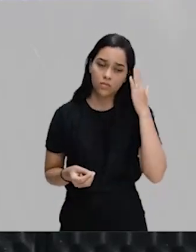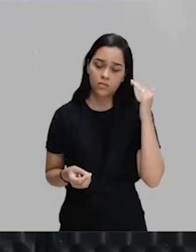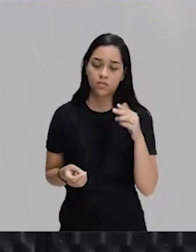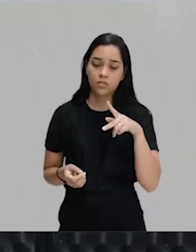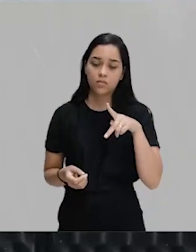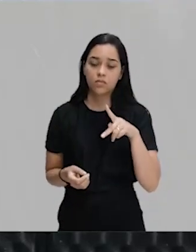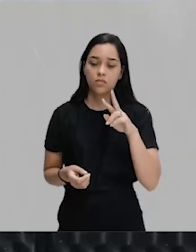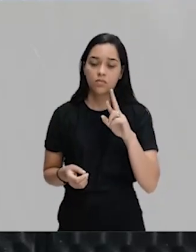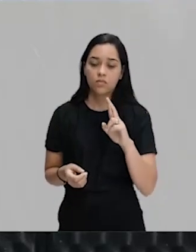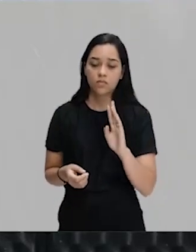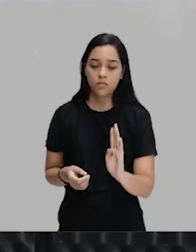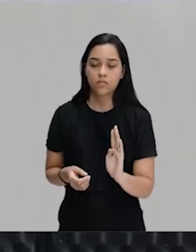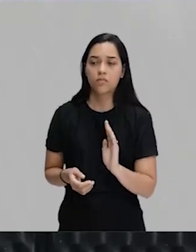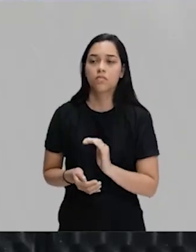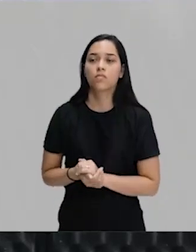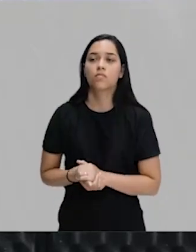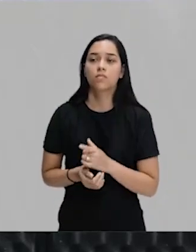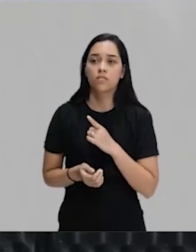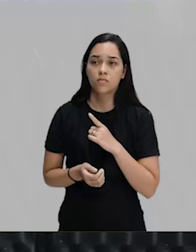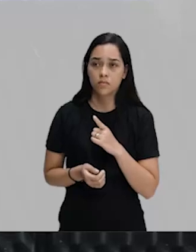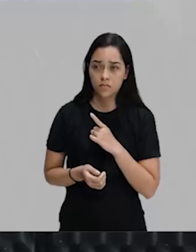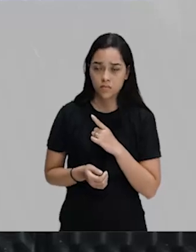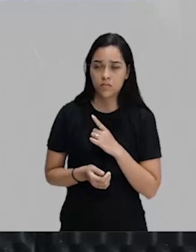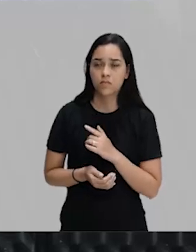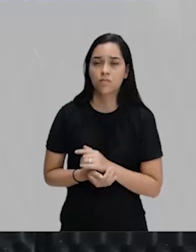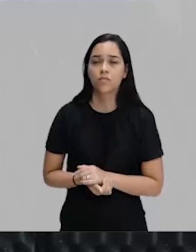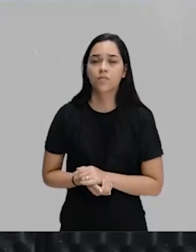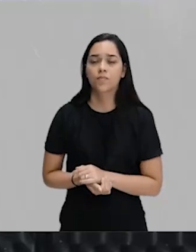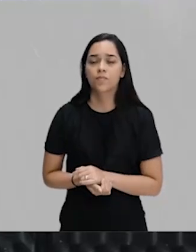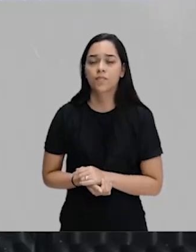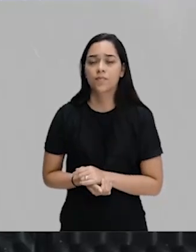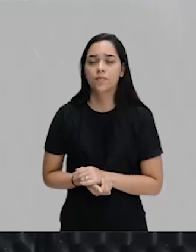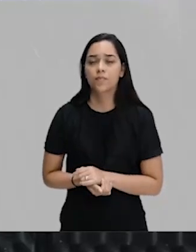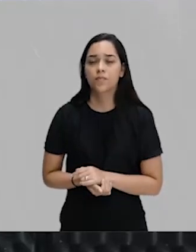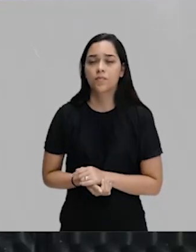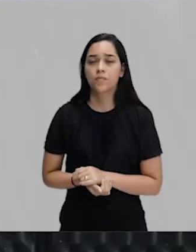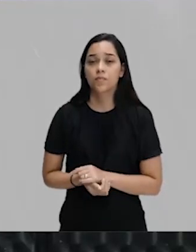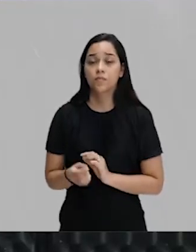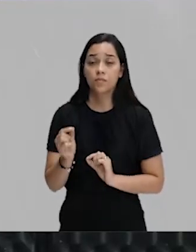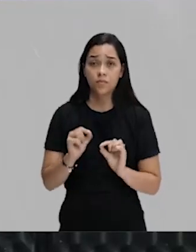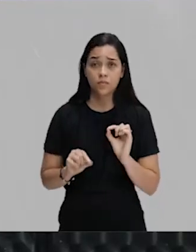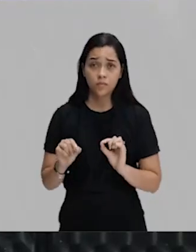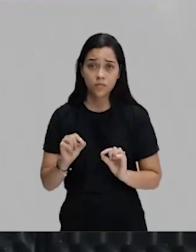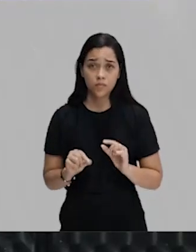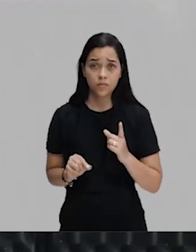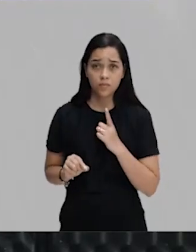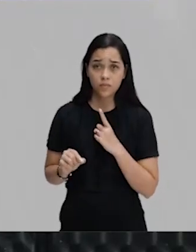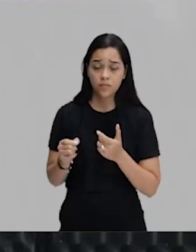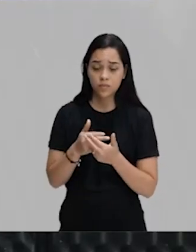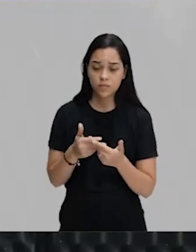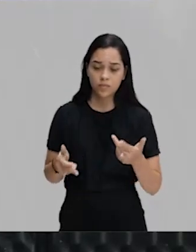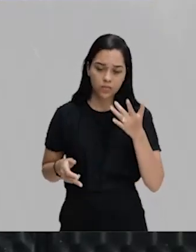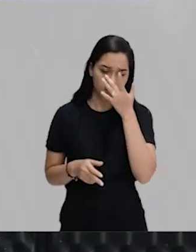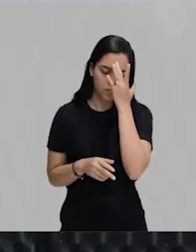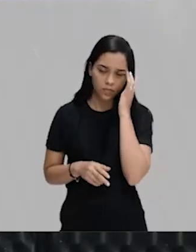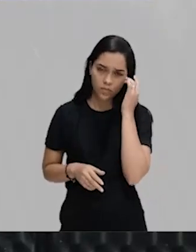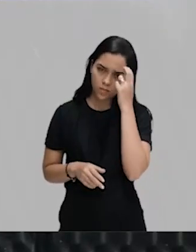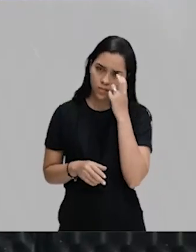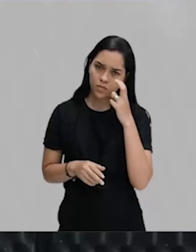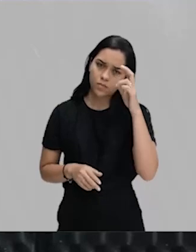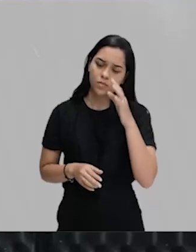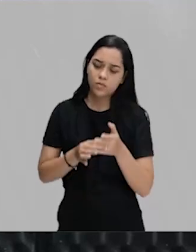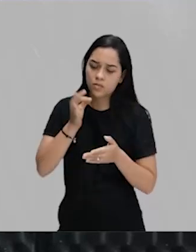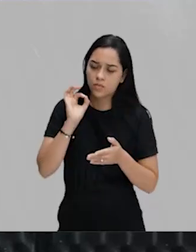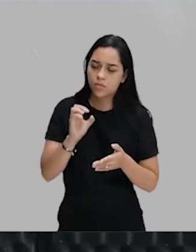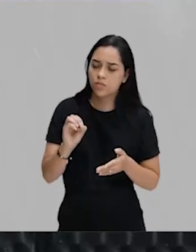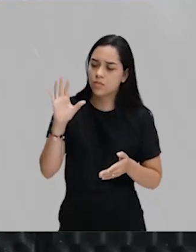PRP, o Partido Republicano Paulista, que tem na linha de frente os barões do café da